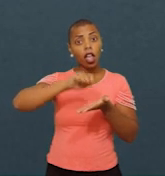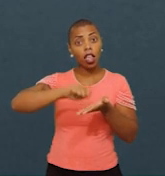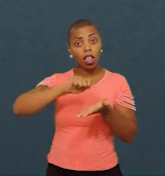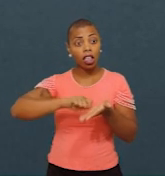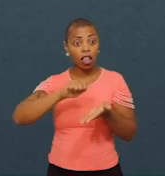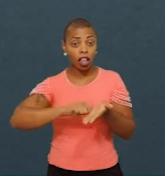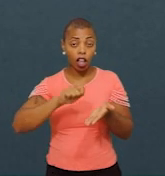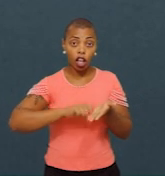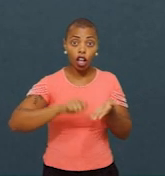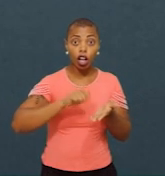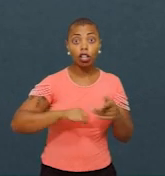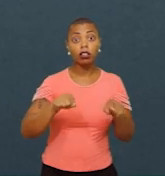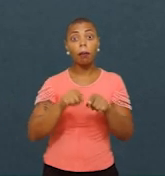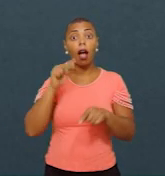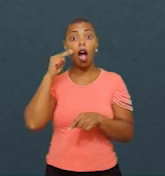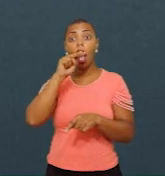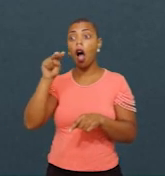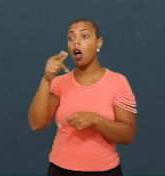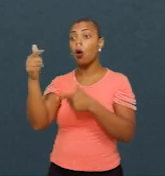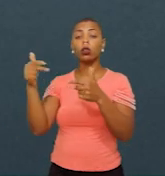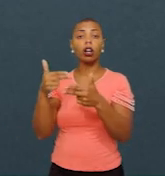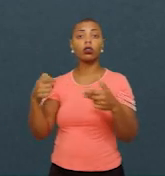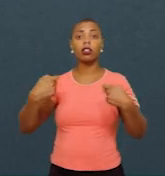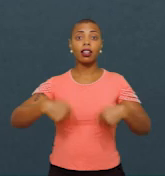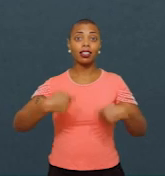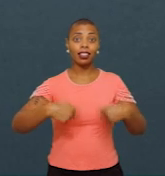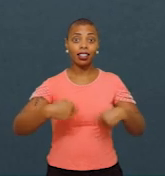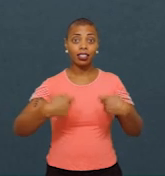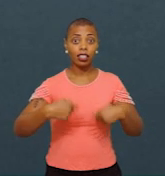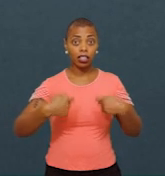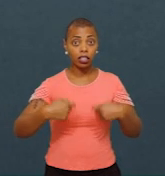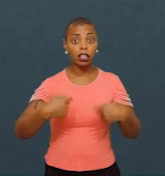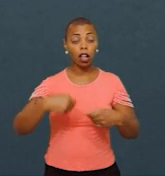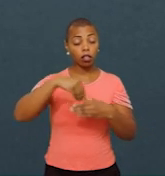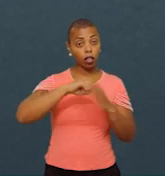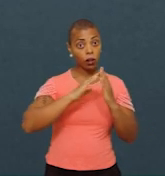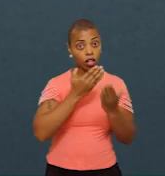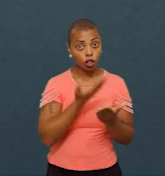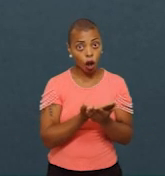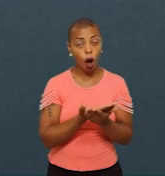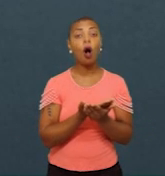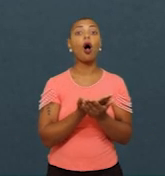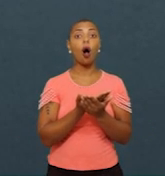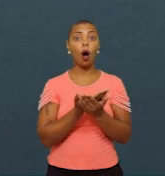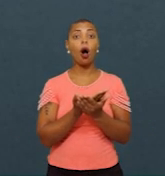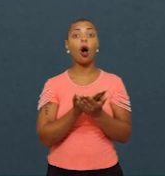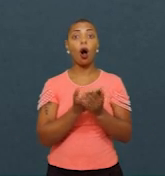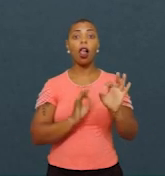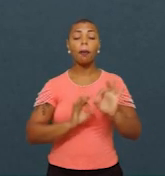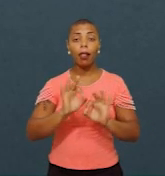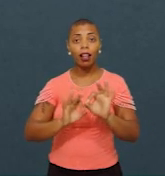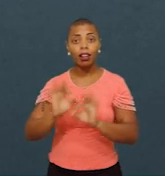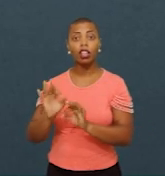olhar para outras necessidades da escola, planejar